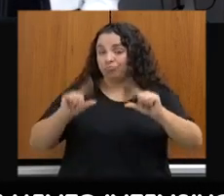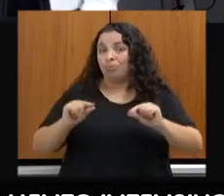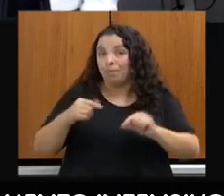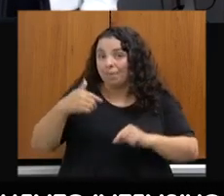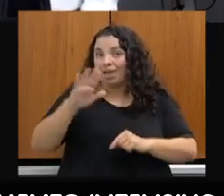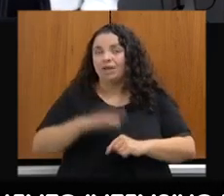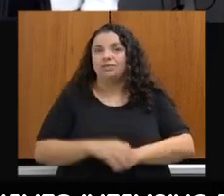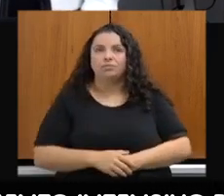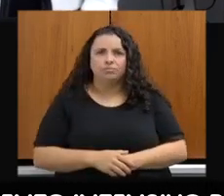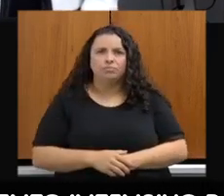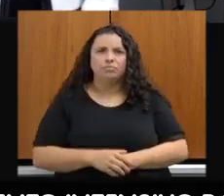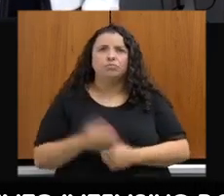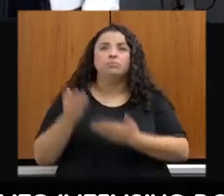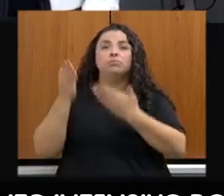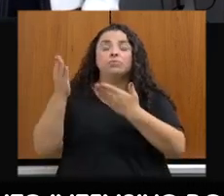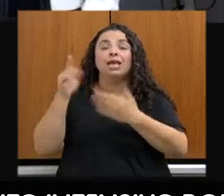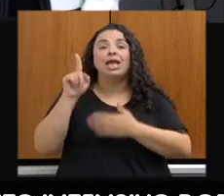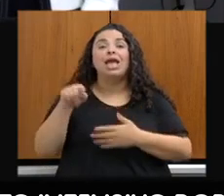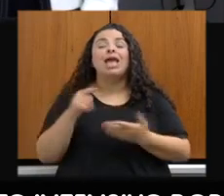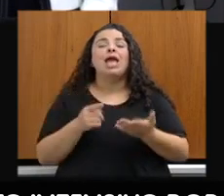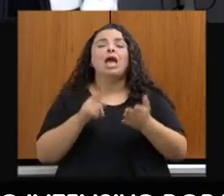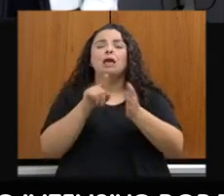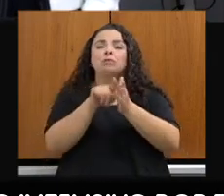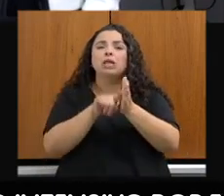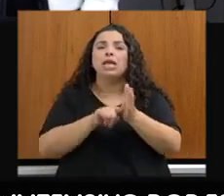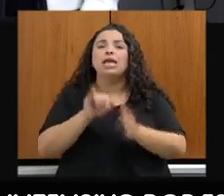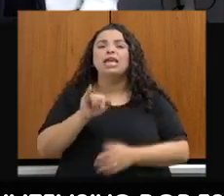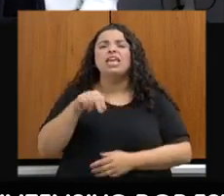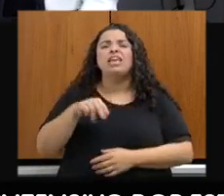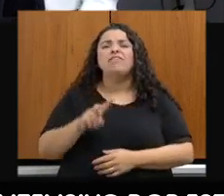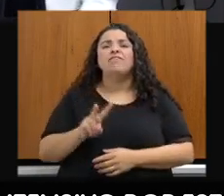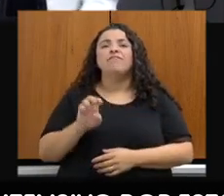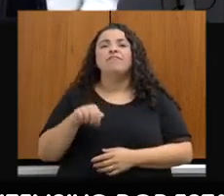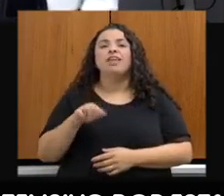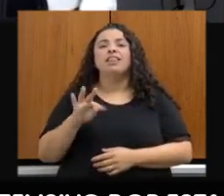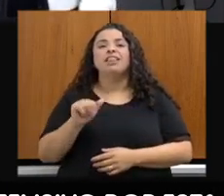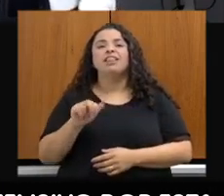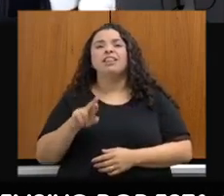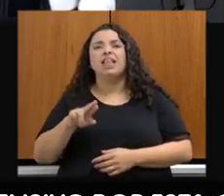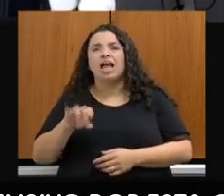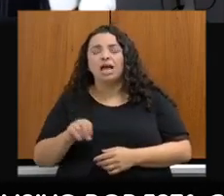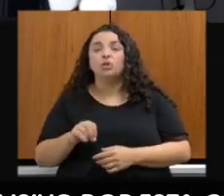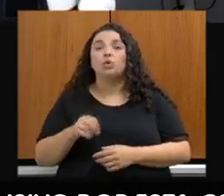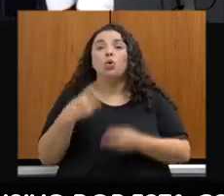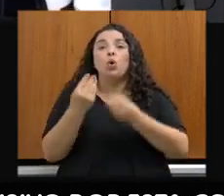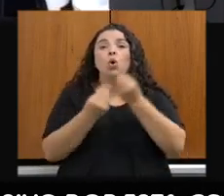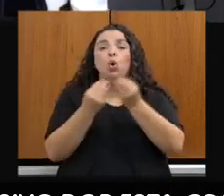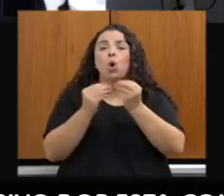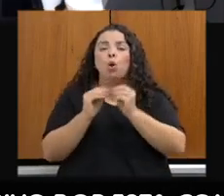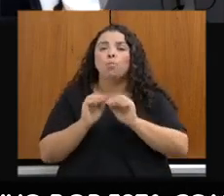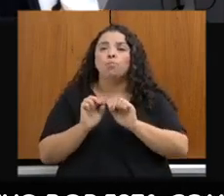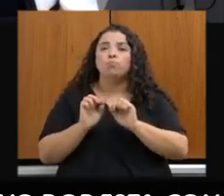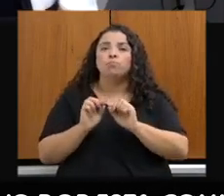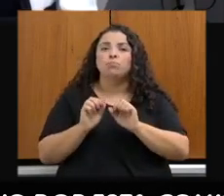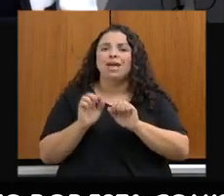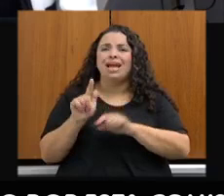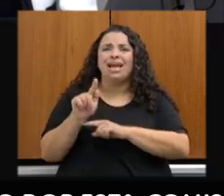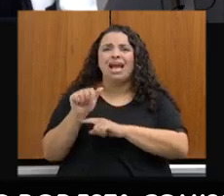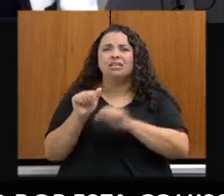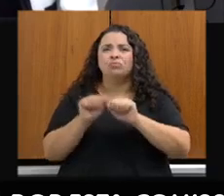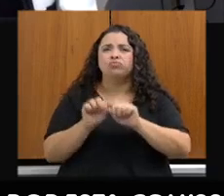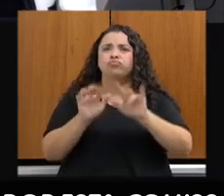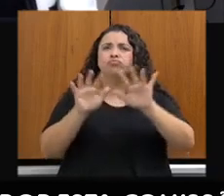o nosso inventário, as emissões de 2005 a 2014, mostrando especialmente quais são os setores mais